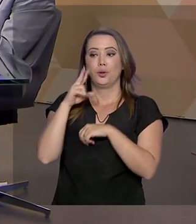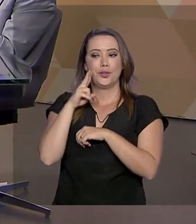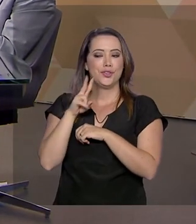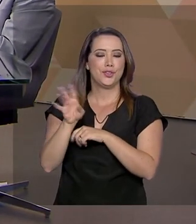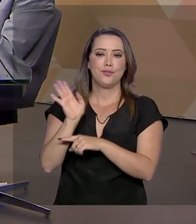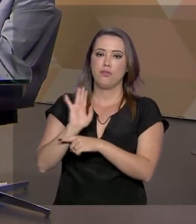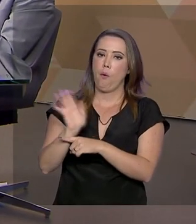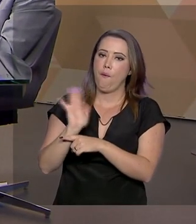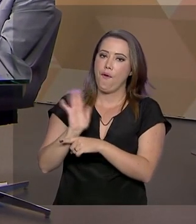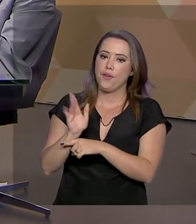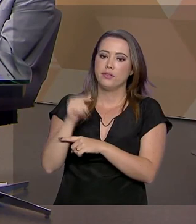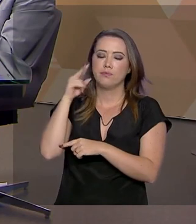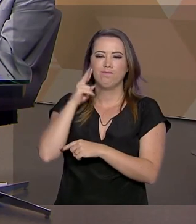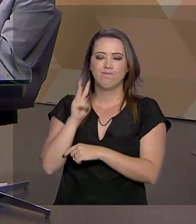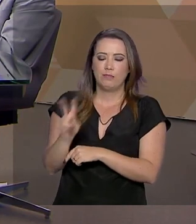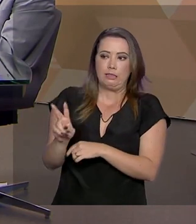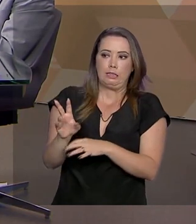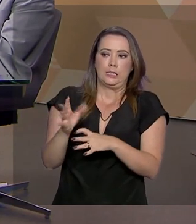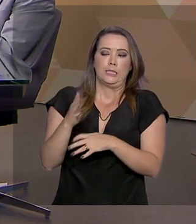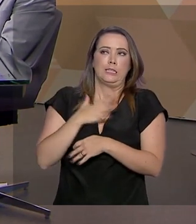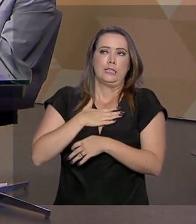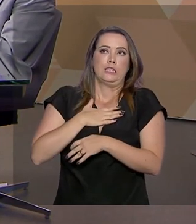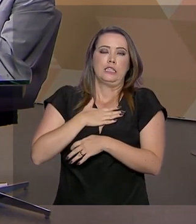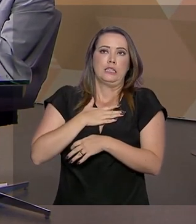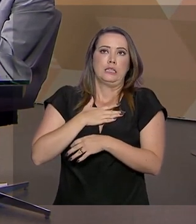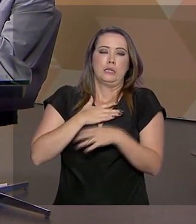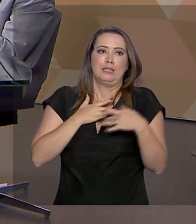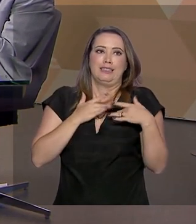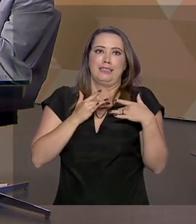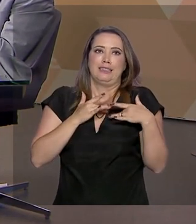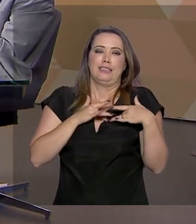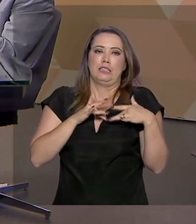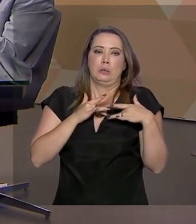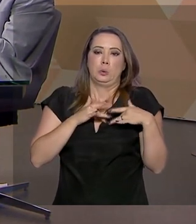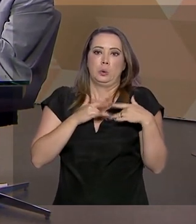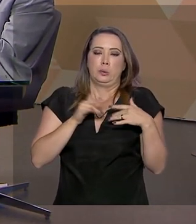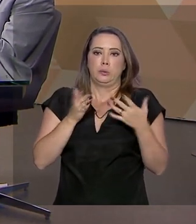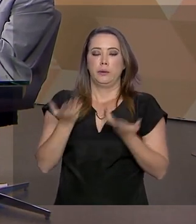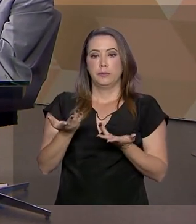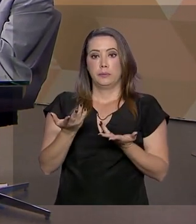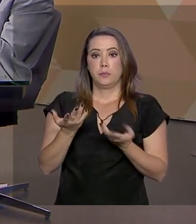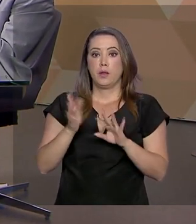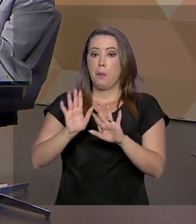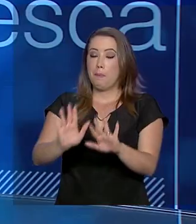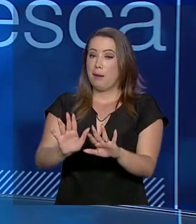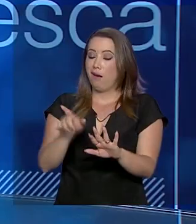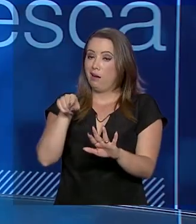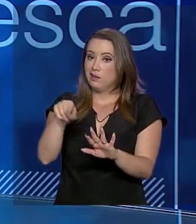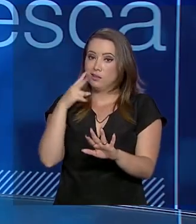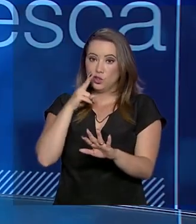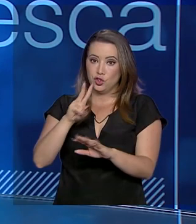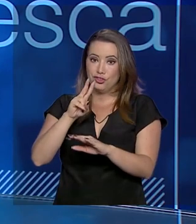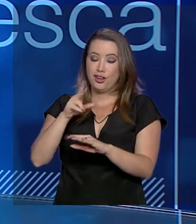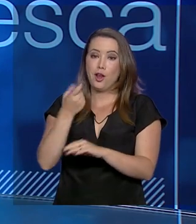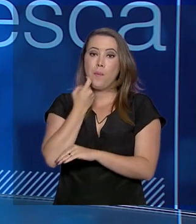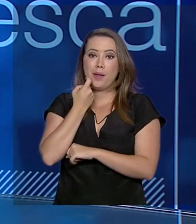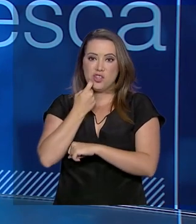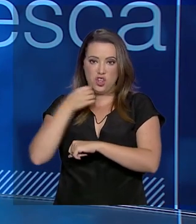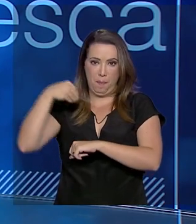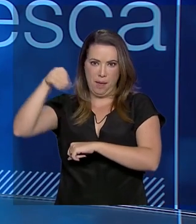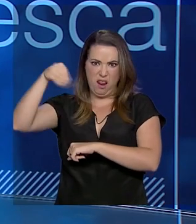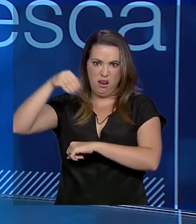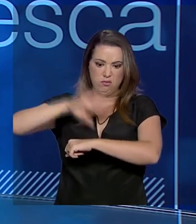vídeos assim, realmente, que doem o coração. E a pele da tilápia tem uma grande vantagem. Ela, depois de devidamente